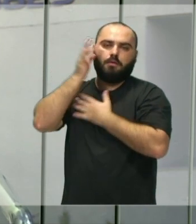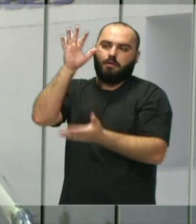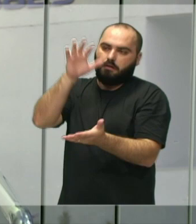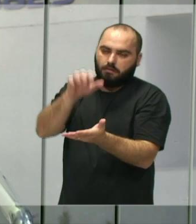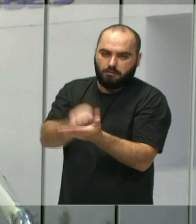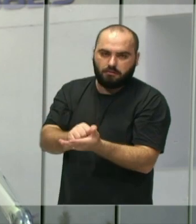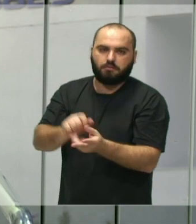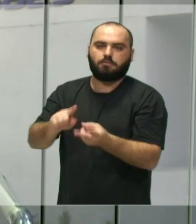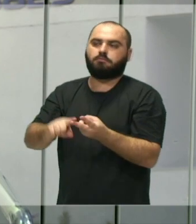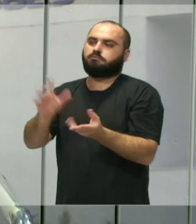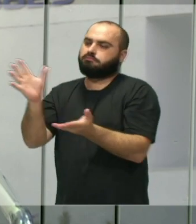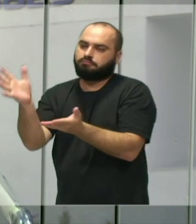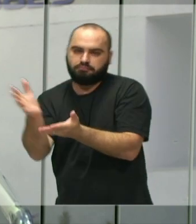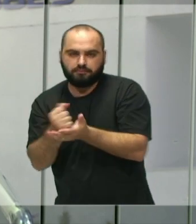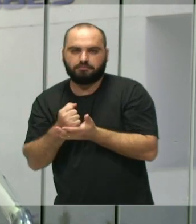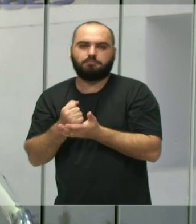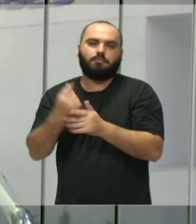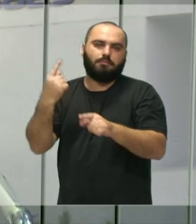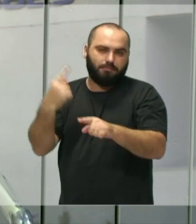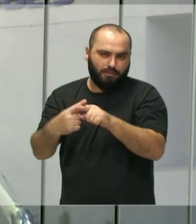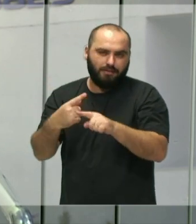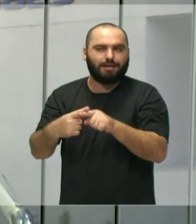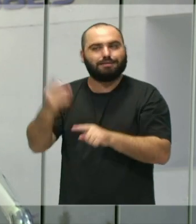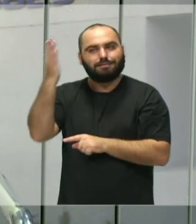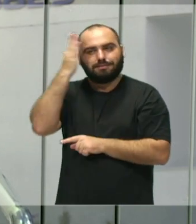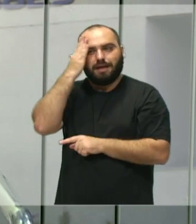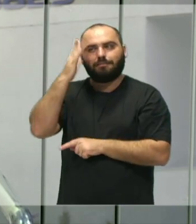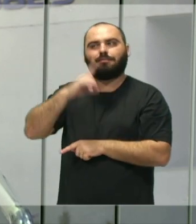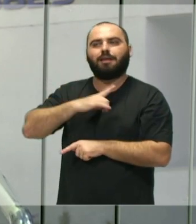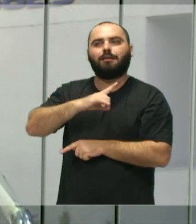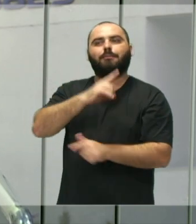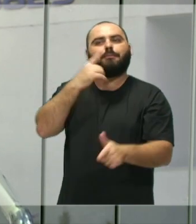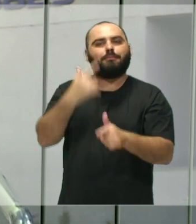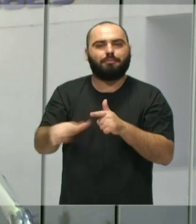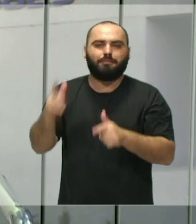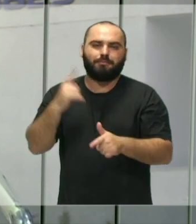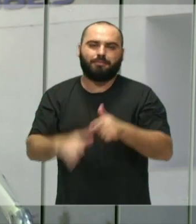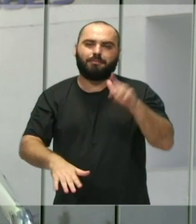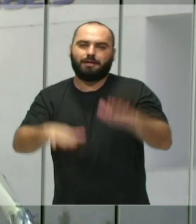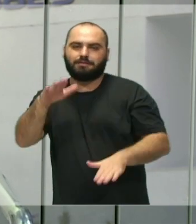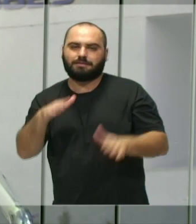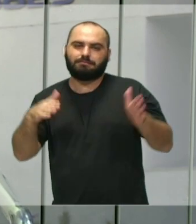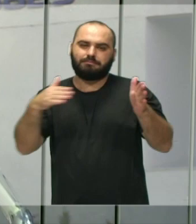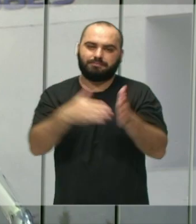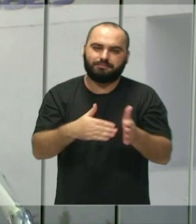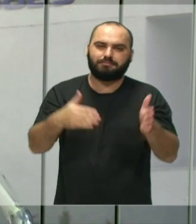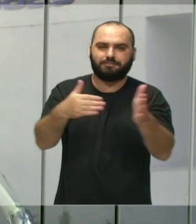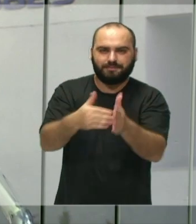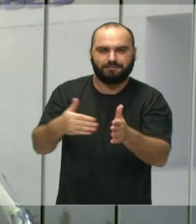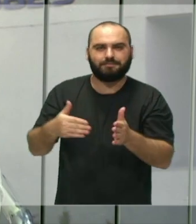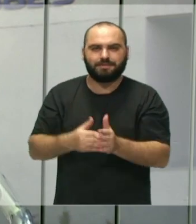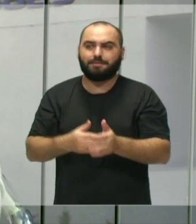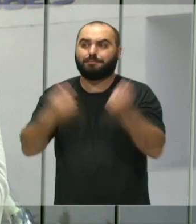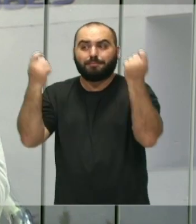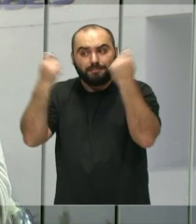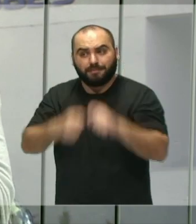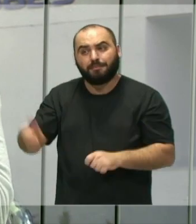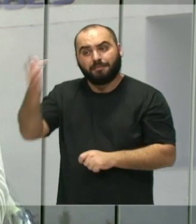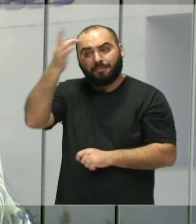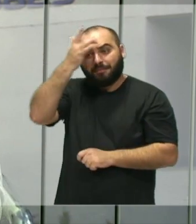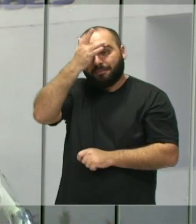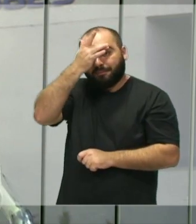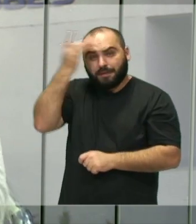enfim, porque a gente sabe que pode ter alguma barreira com eles e a gente tem que ser pessoas que estão bem preparadas com esse